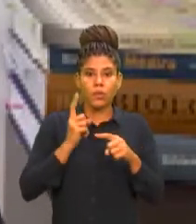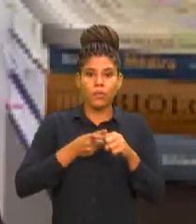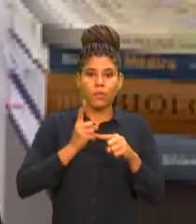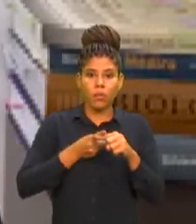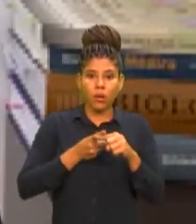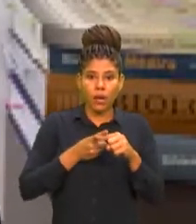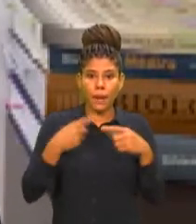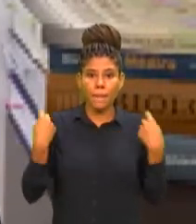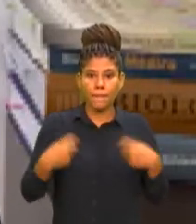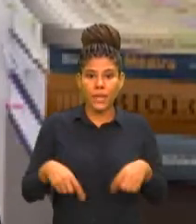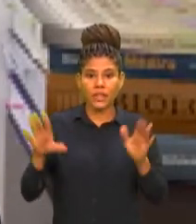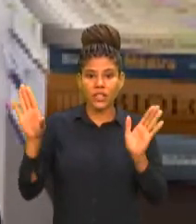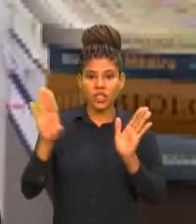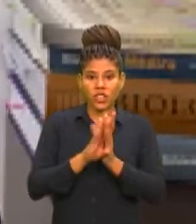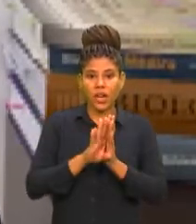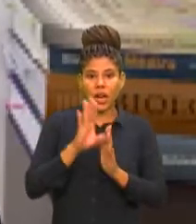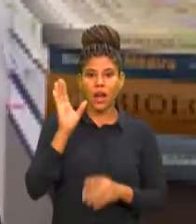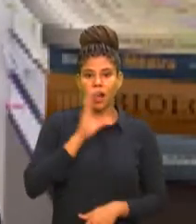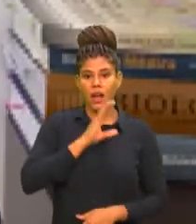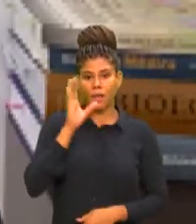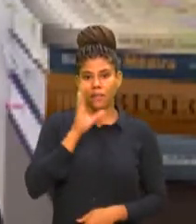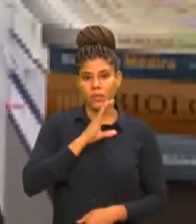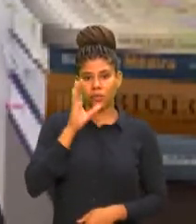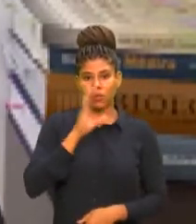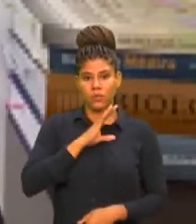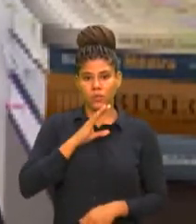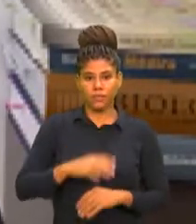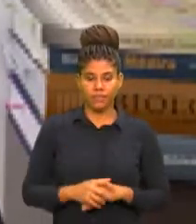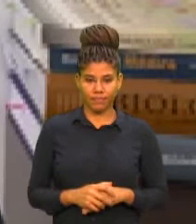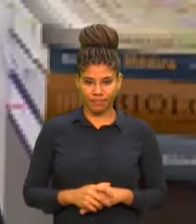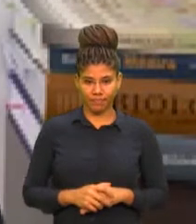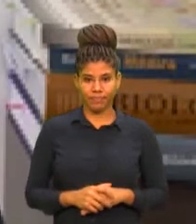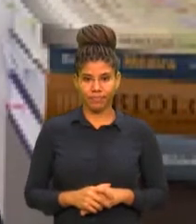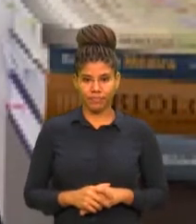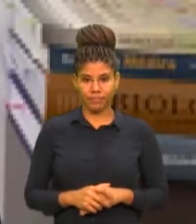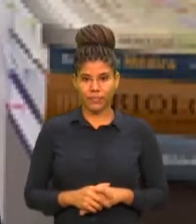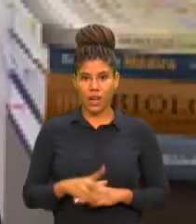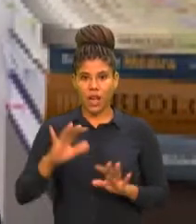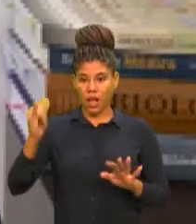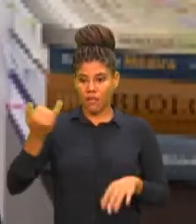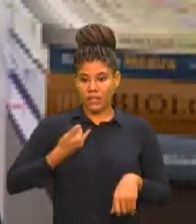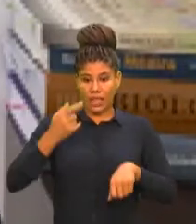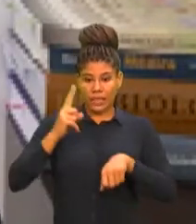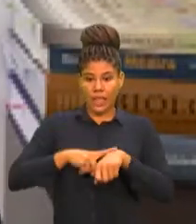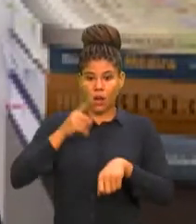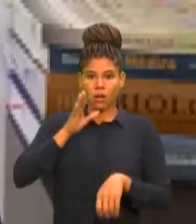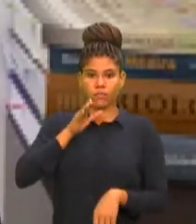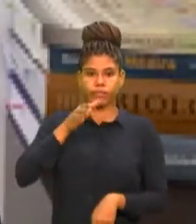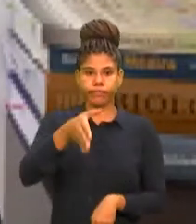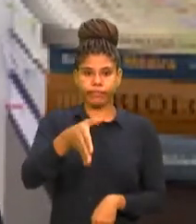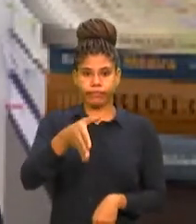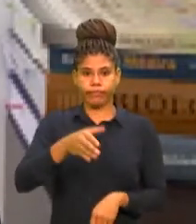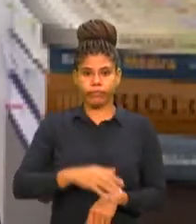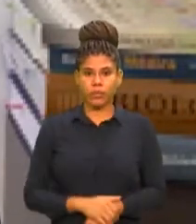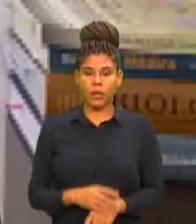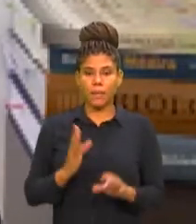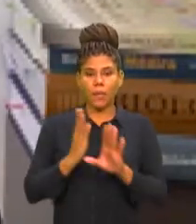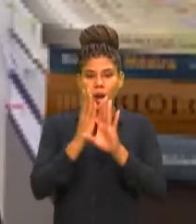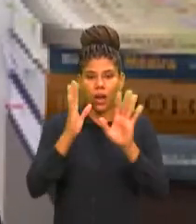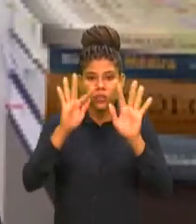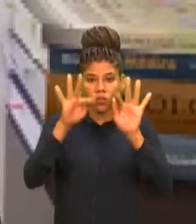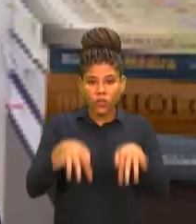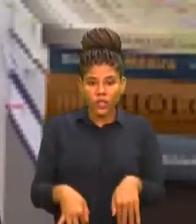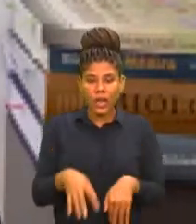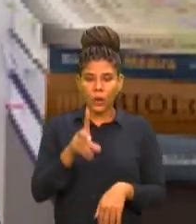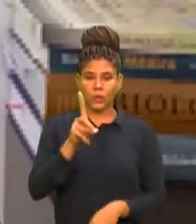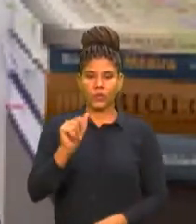chegar nessa unidade após o aviso tem que ser muito curto, visto que isso vai se dar aos finais dos dias, utilizando